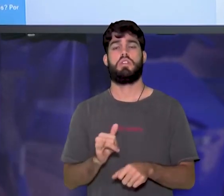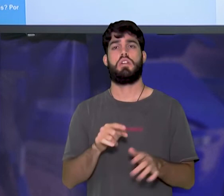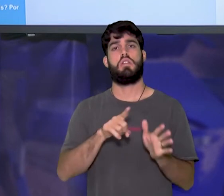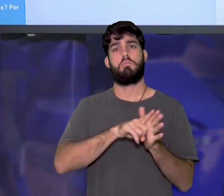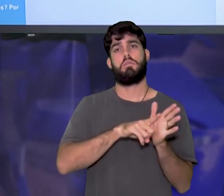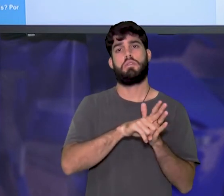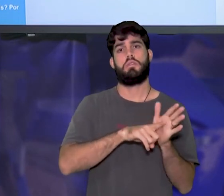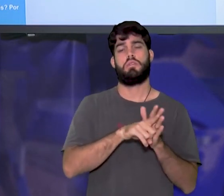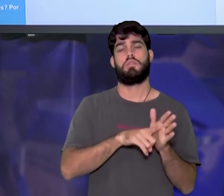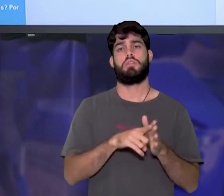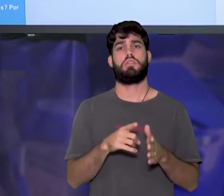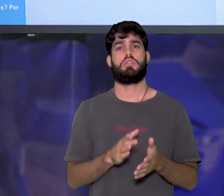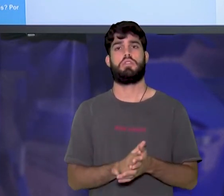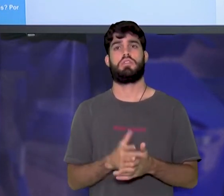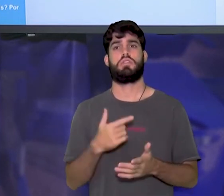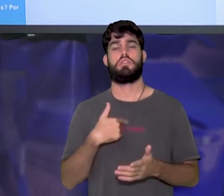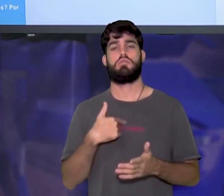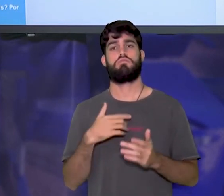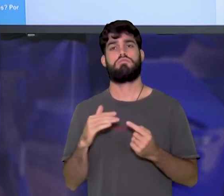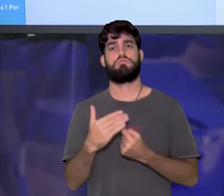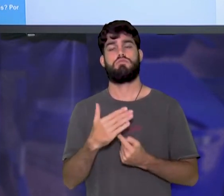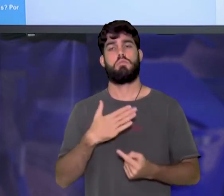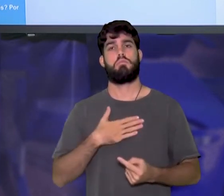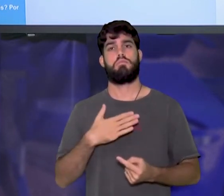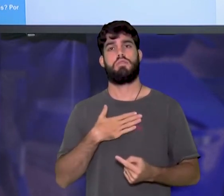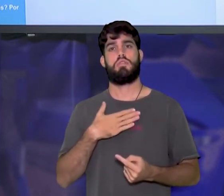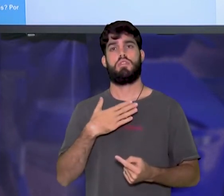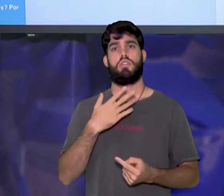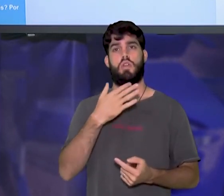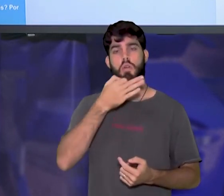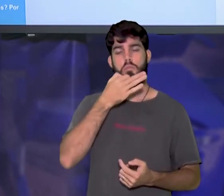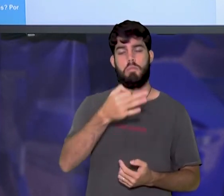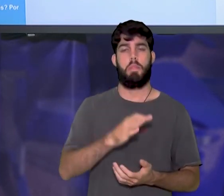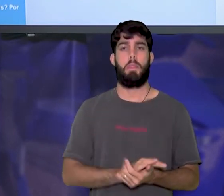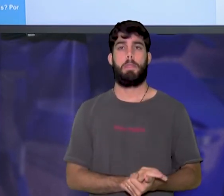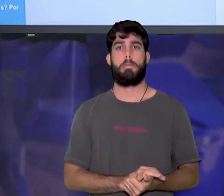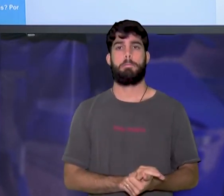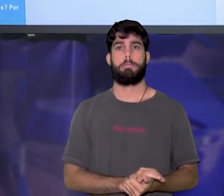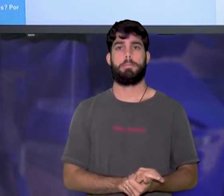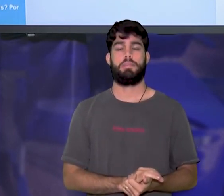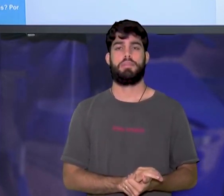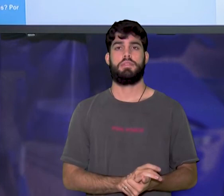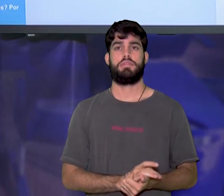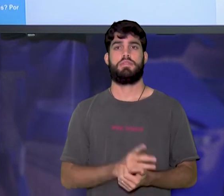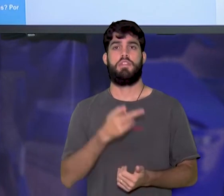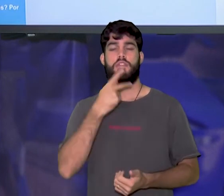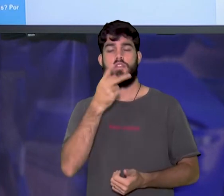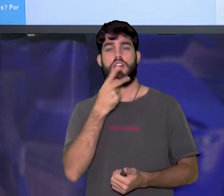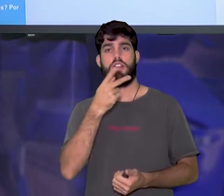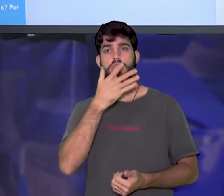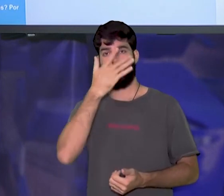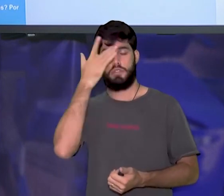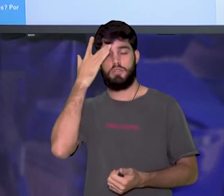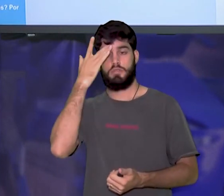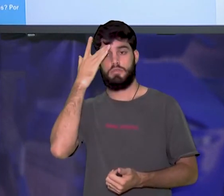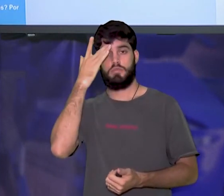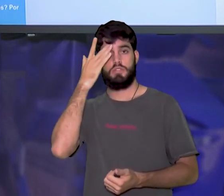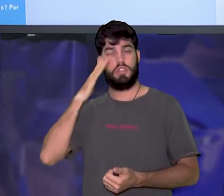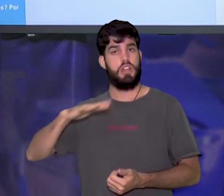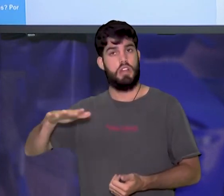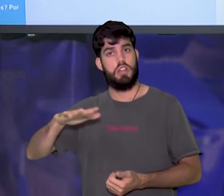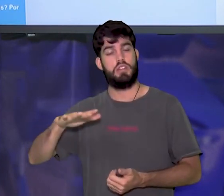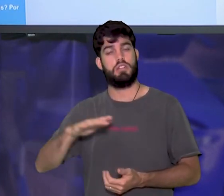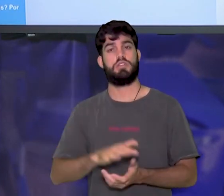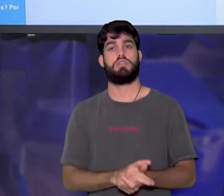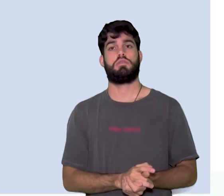trouxe para poder defender o meu ponto de vista e ver que aquilo está certo. Foi uma fala de algum especialista? Como foi?